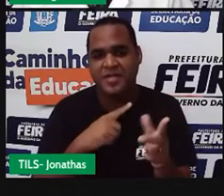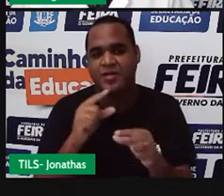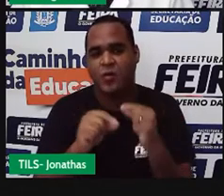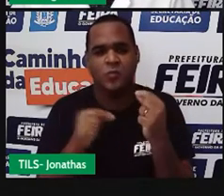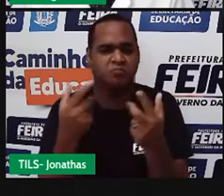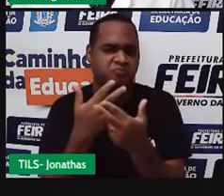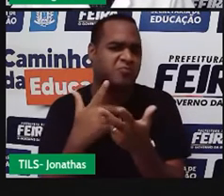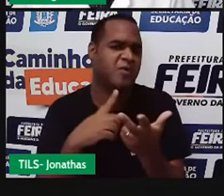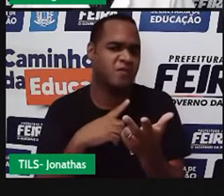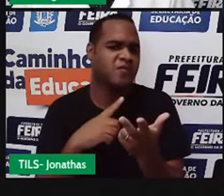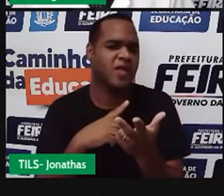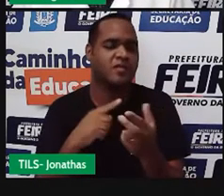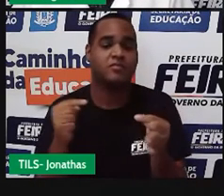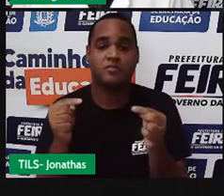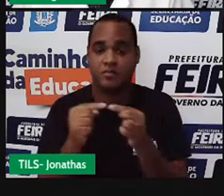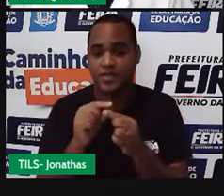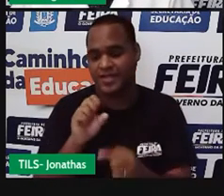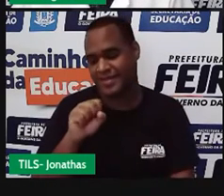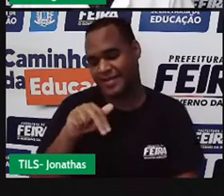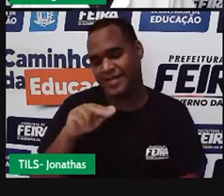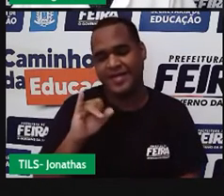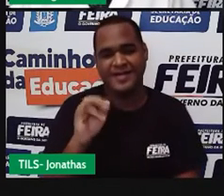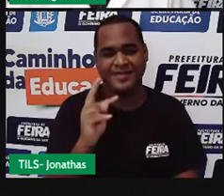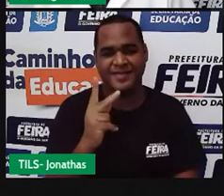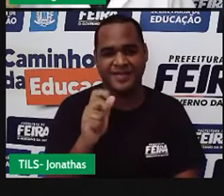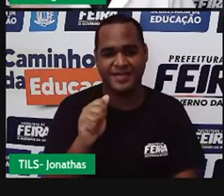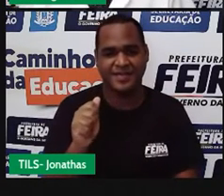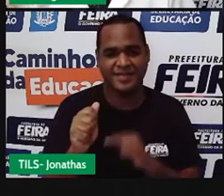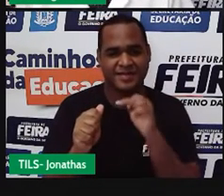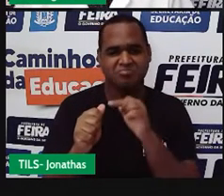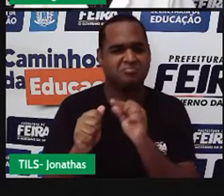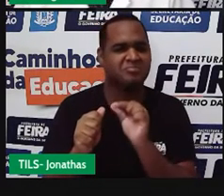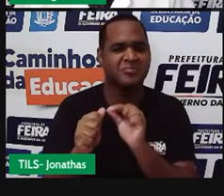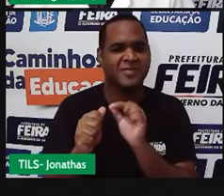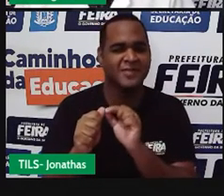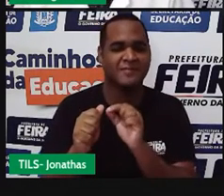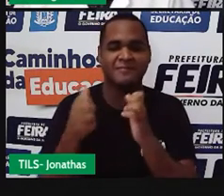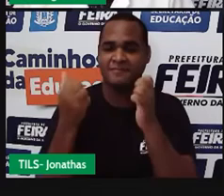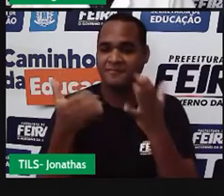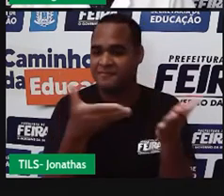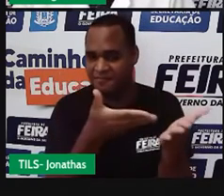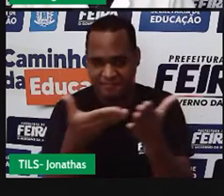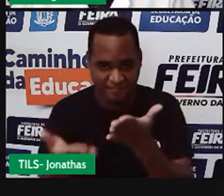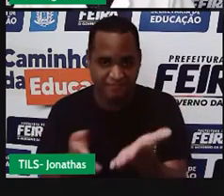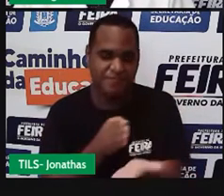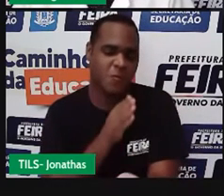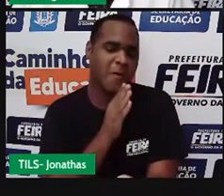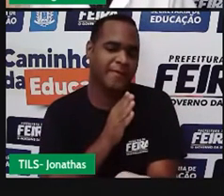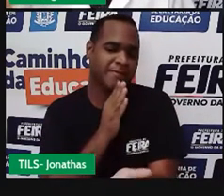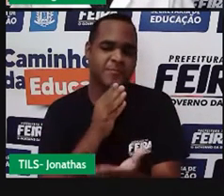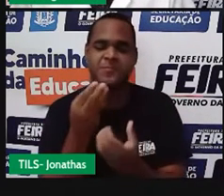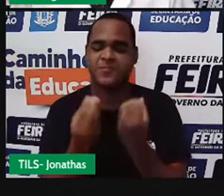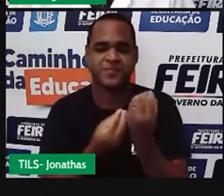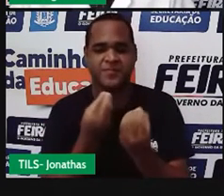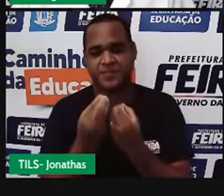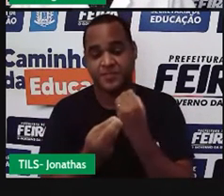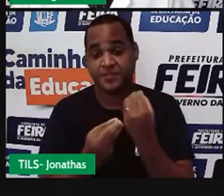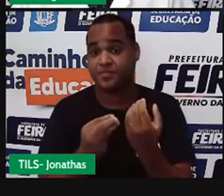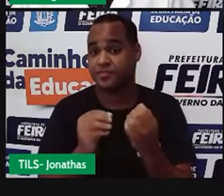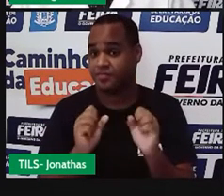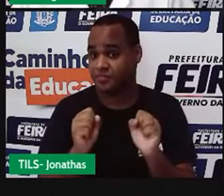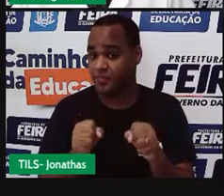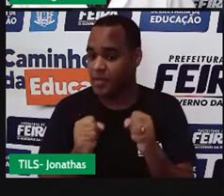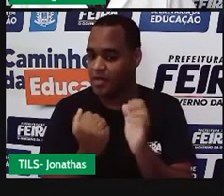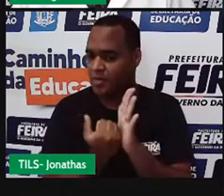desse personagem chamado Seninha, né? E que eu te convido, na verdade, a conhecer um pouco mais sobre esse